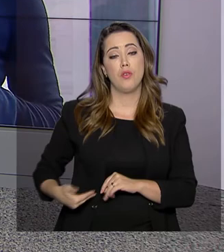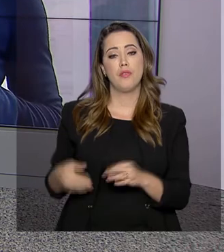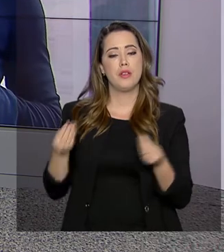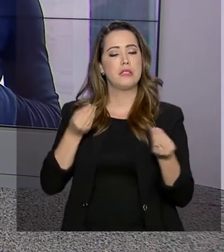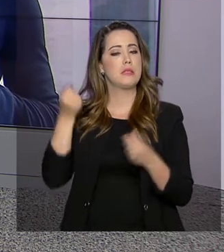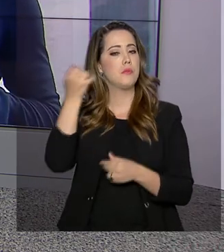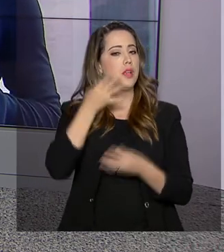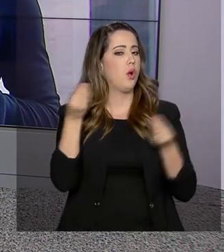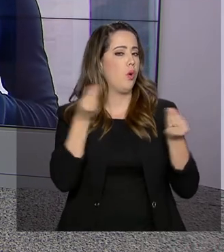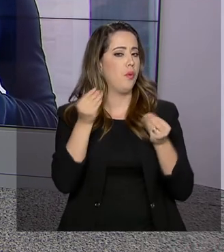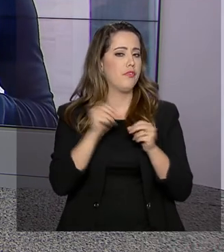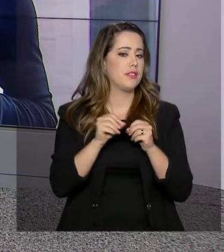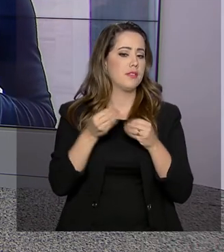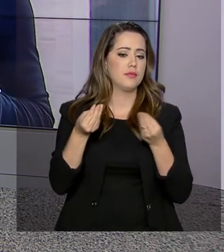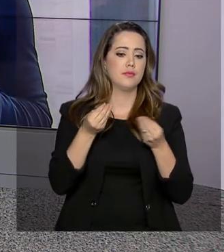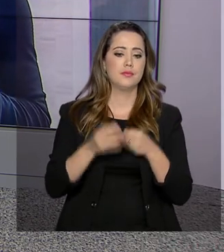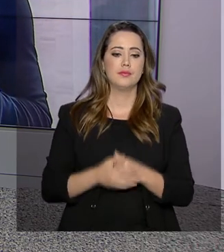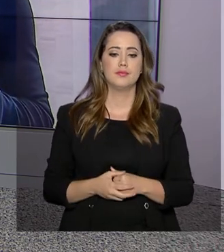pode tentar e como fazer.